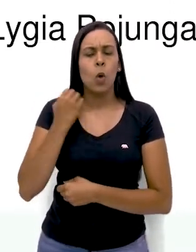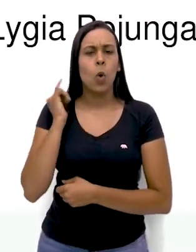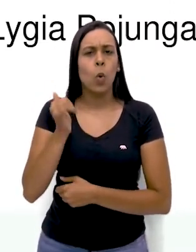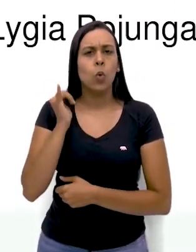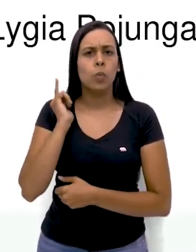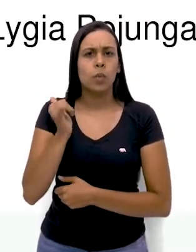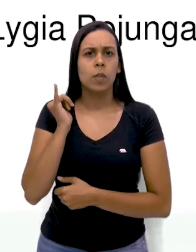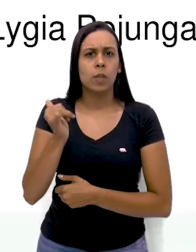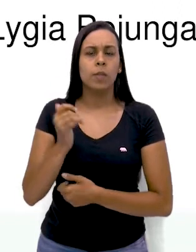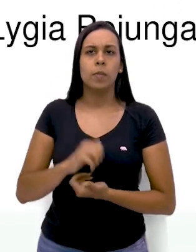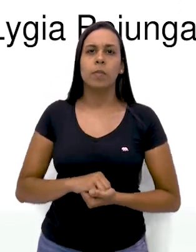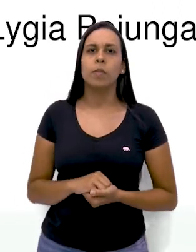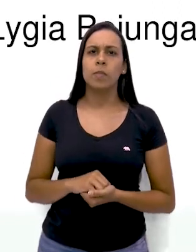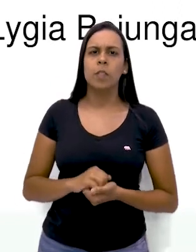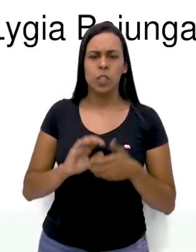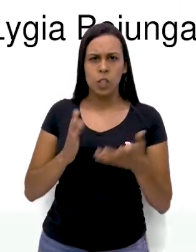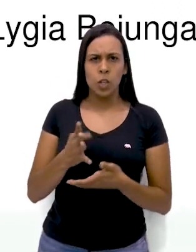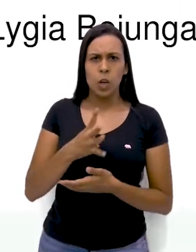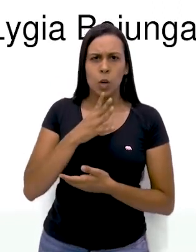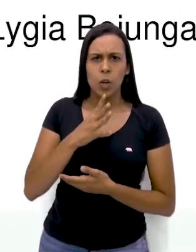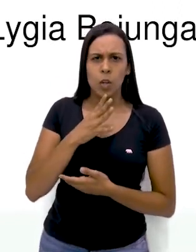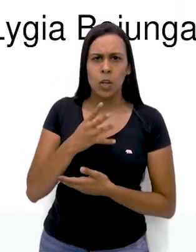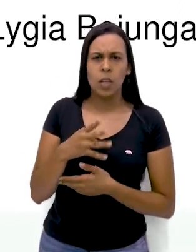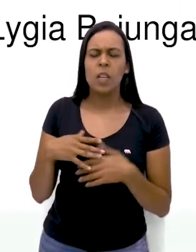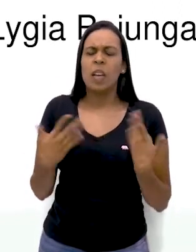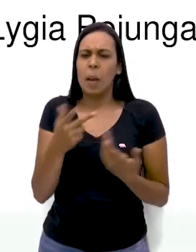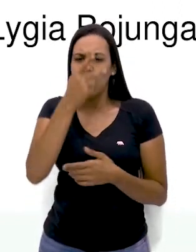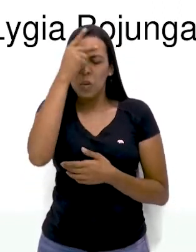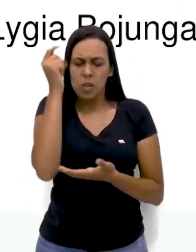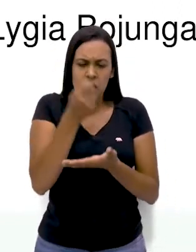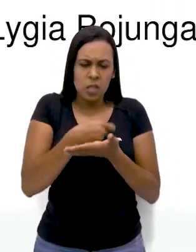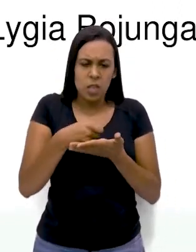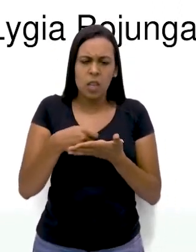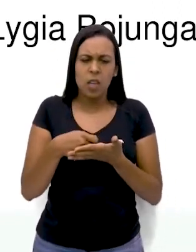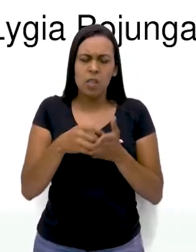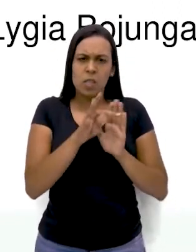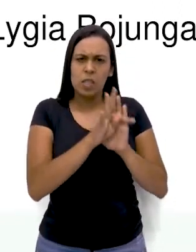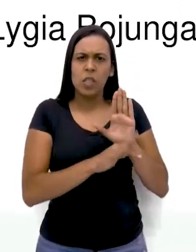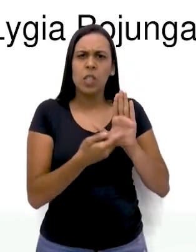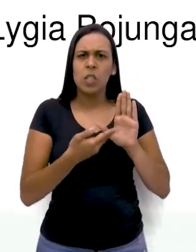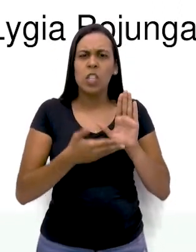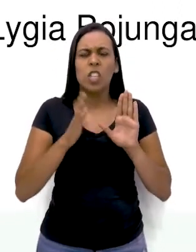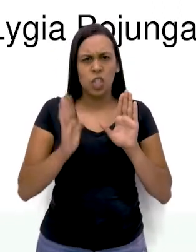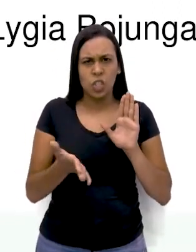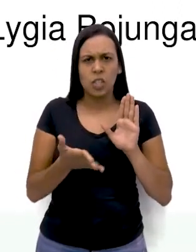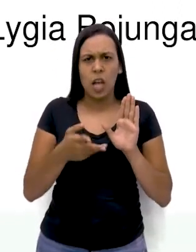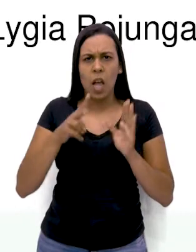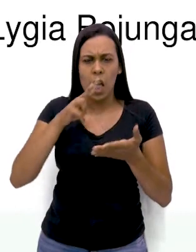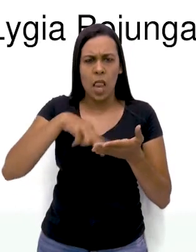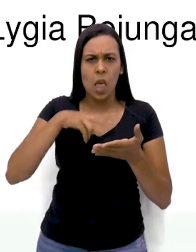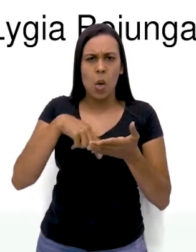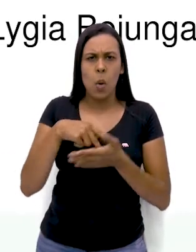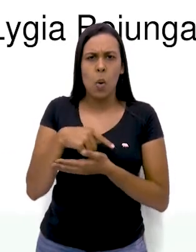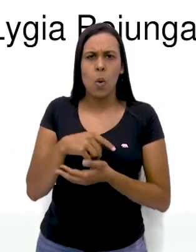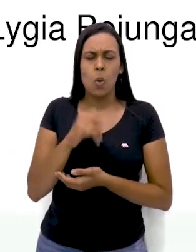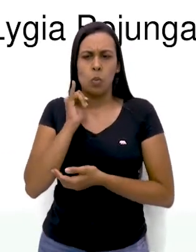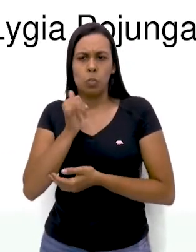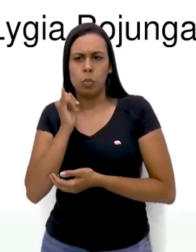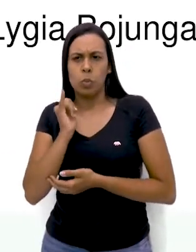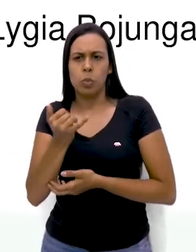ouviram essa palavra, né, relato pessoal? Quem é que escreve esse tipo de texto? Vocês já leram algum relato pessoal?